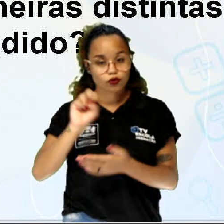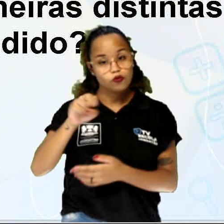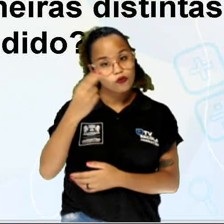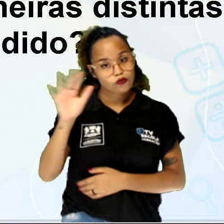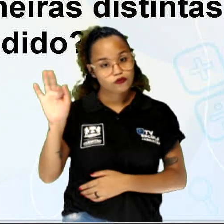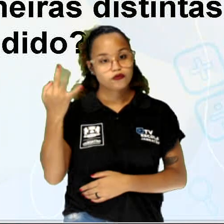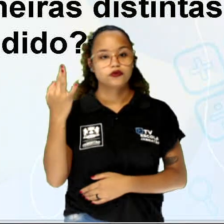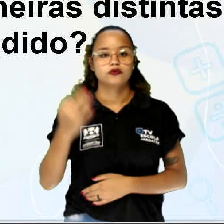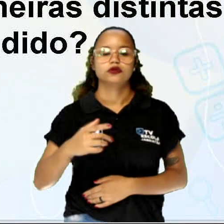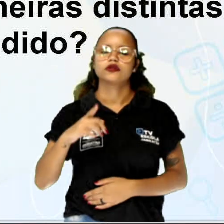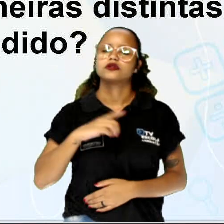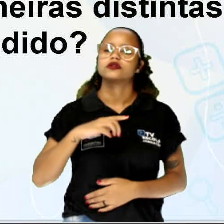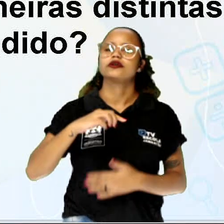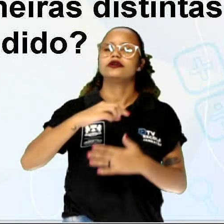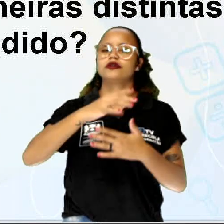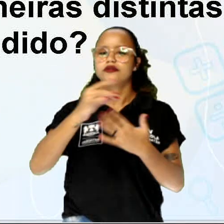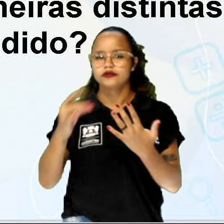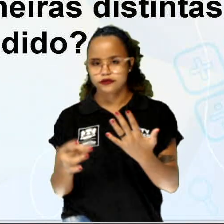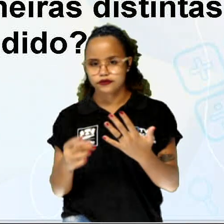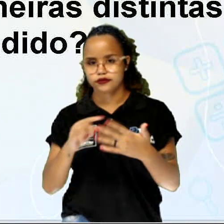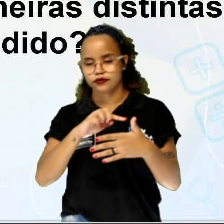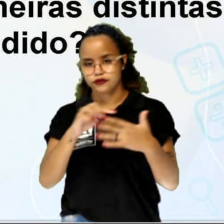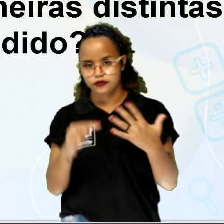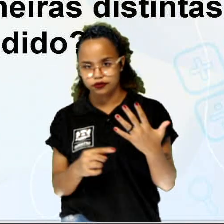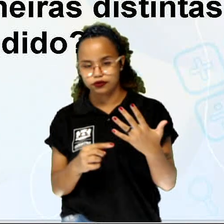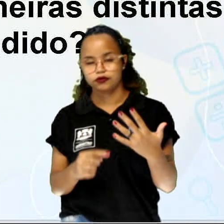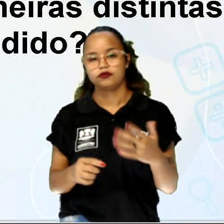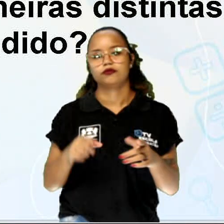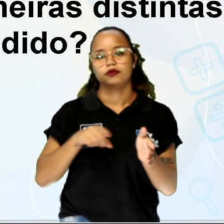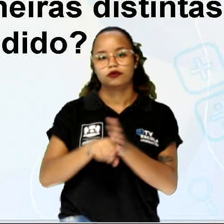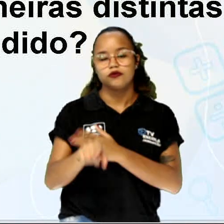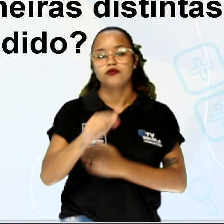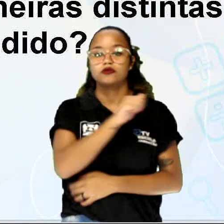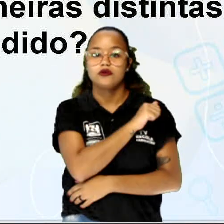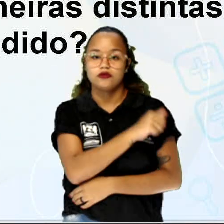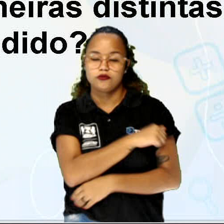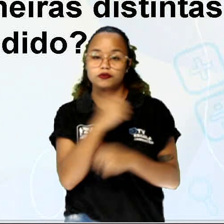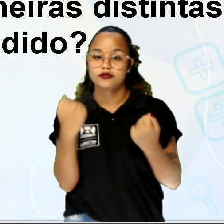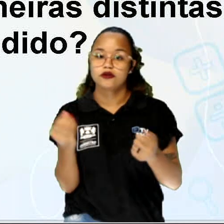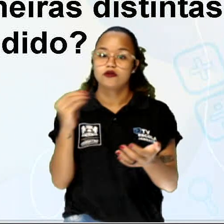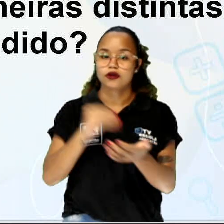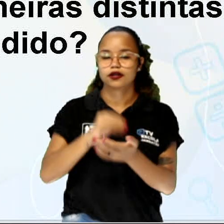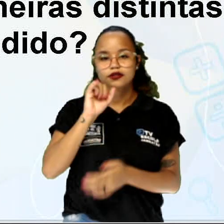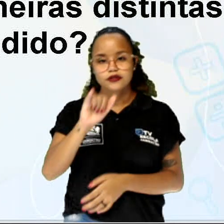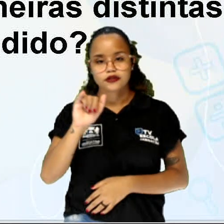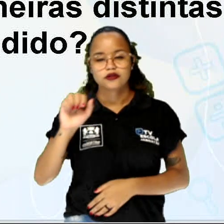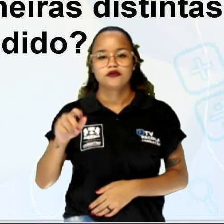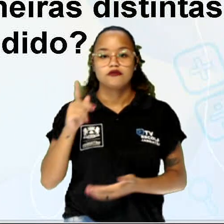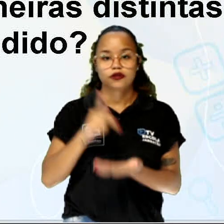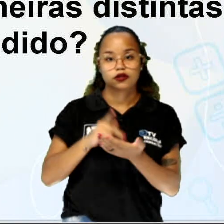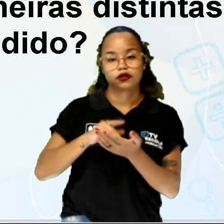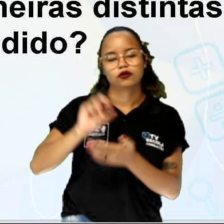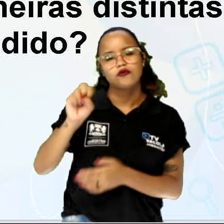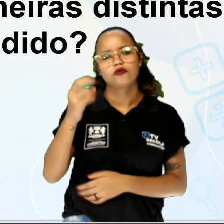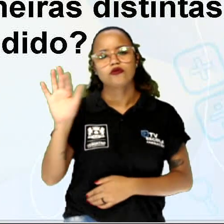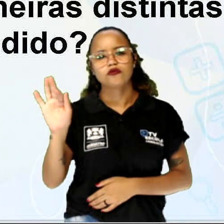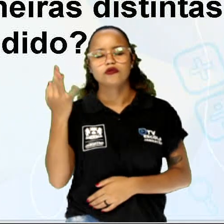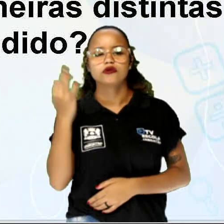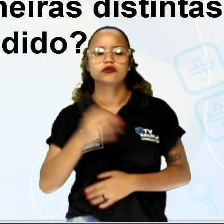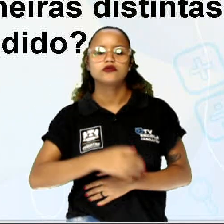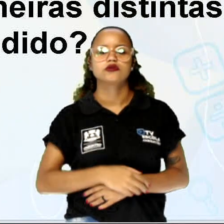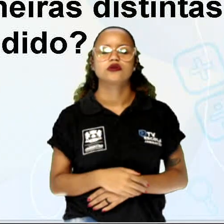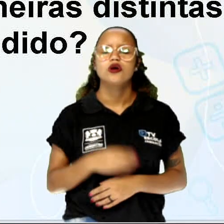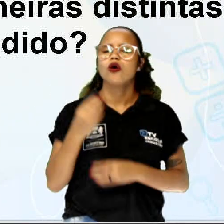se liga aí. São cinco questões e os alunos deveriam respondê-la assinalando verdadeiro ou falso. De quantas maneiras